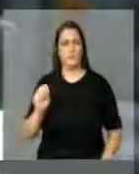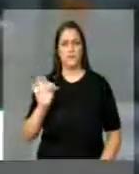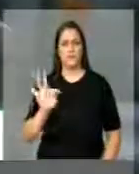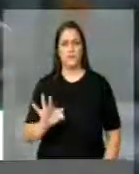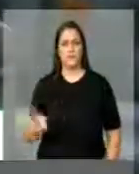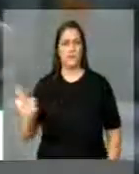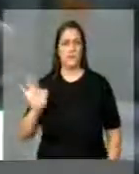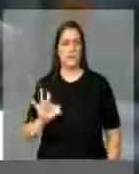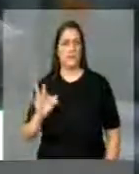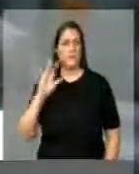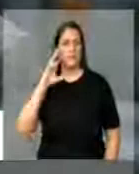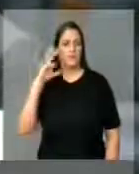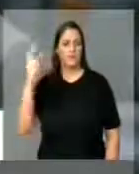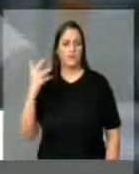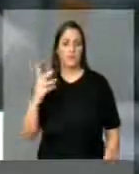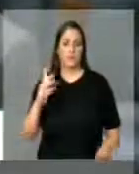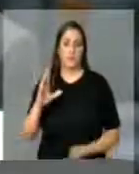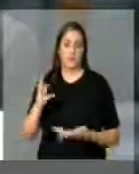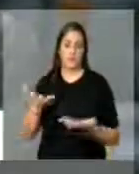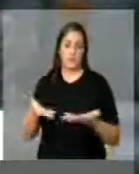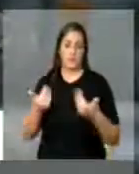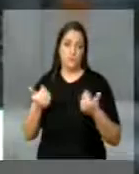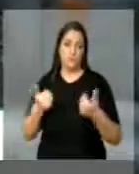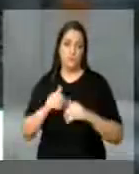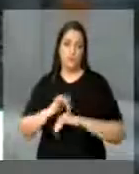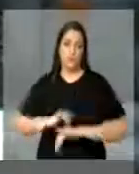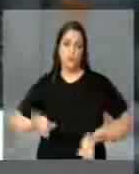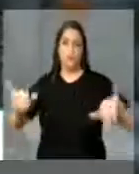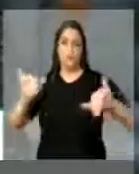Tribunal Federal. Que consta nos anais da casa e na voz do Brasil. Muito obrigado, presidente. Obrigado.